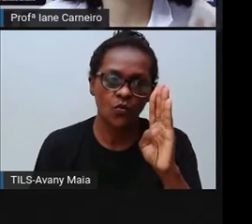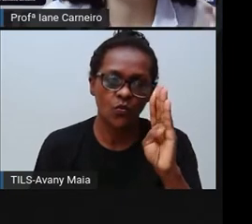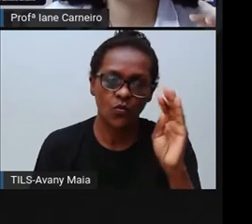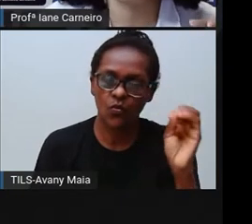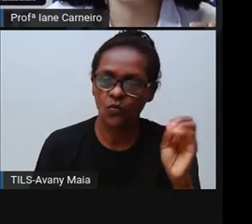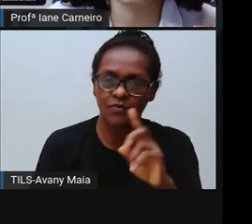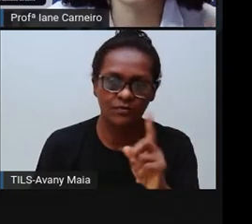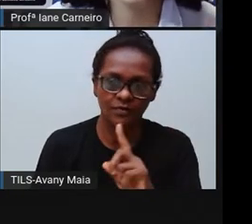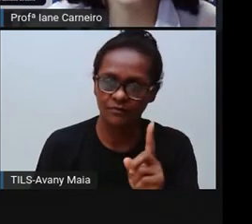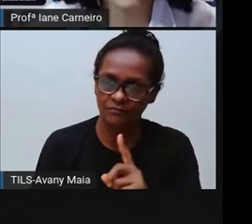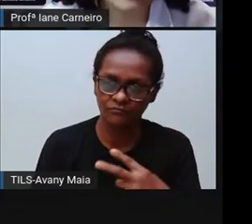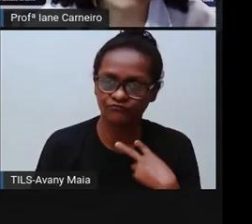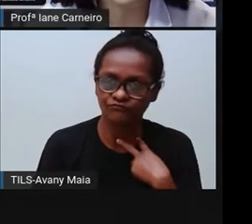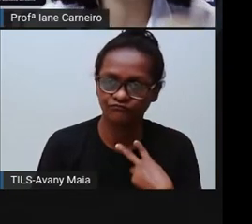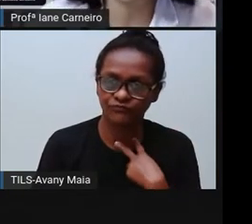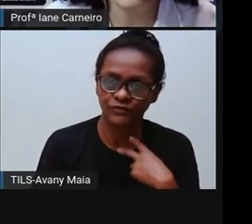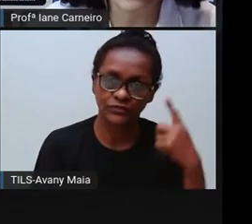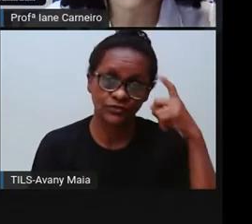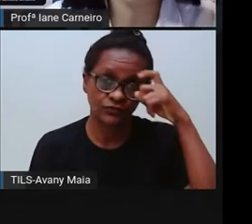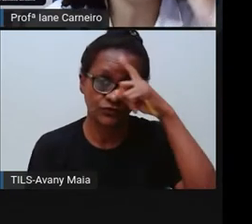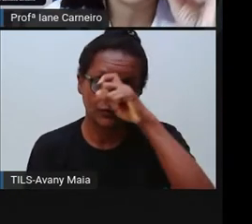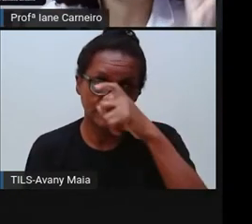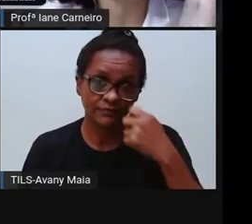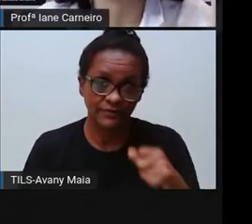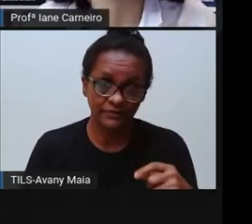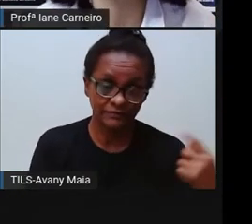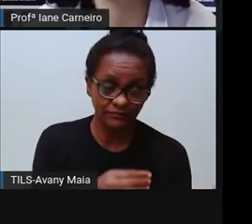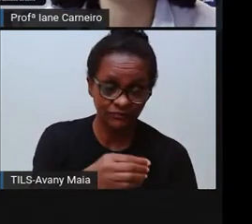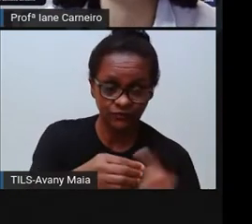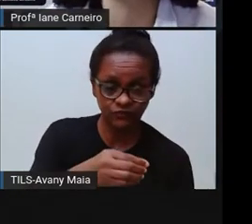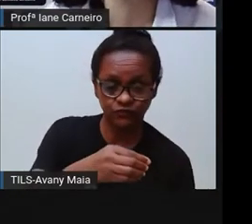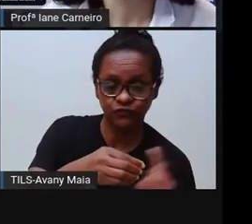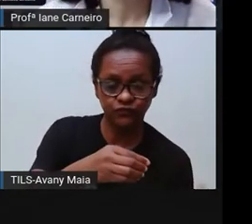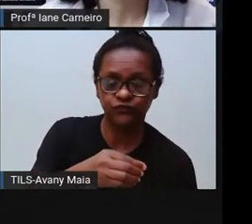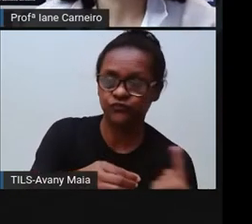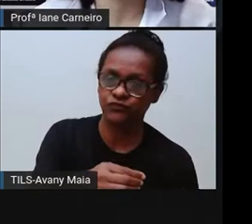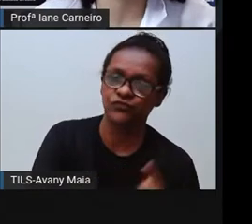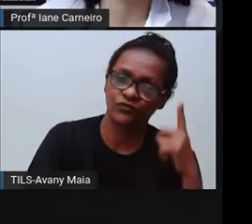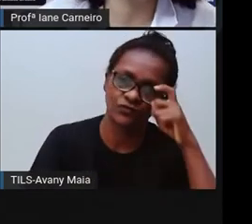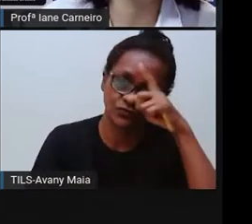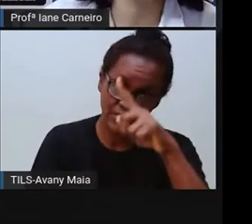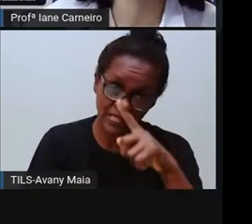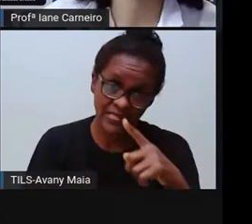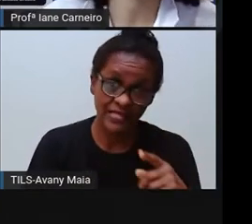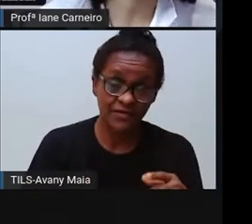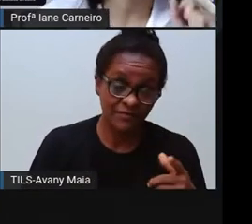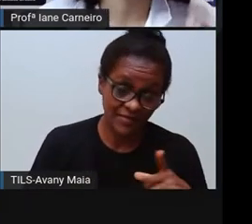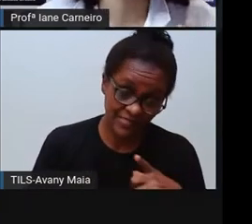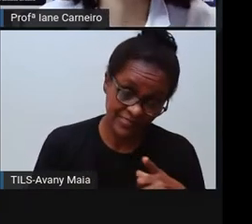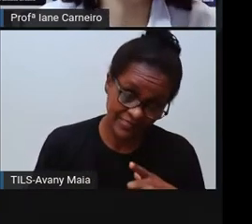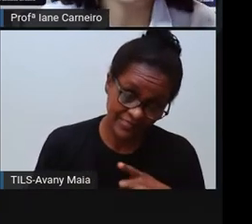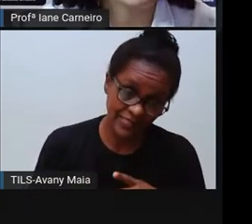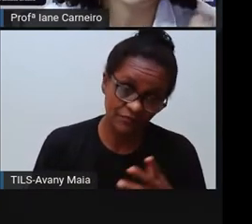E o peão, que a gente precisa realmente fazer o formato direitinho. Mas a gente pode construir nossa própria